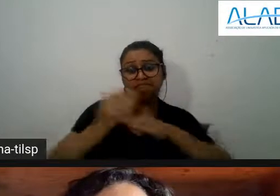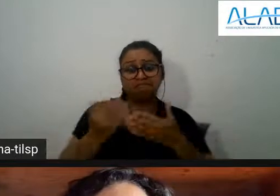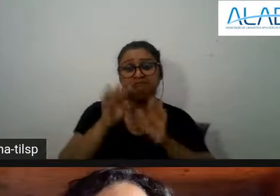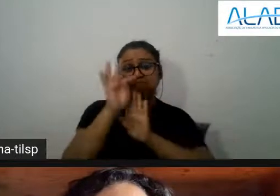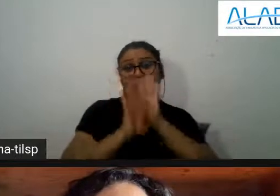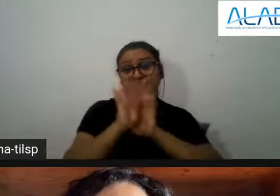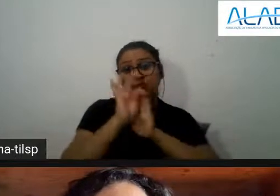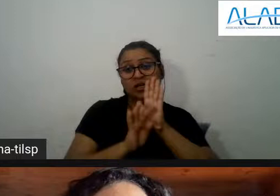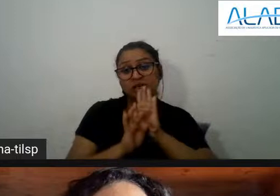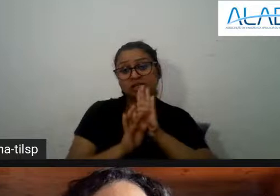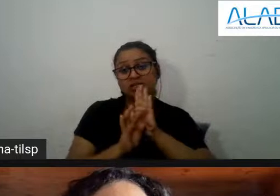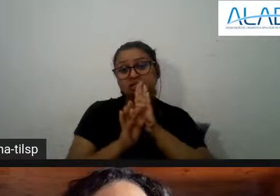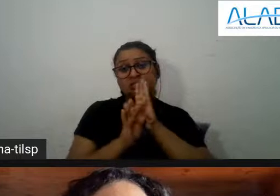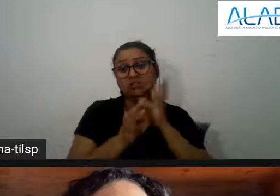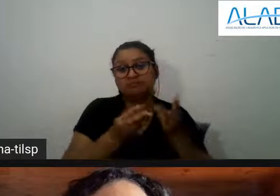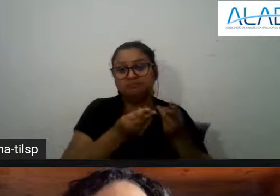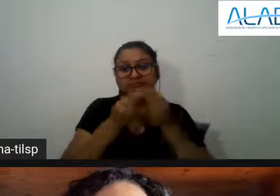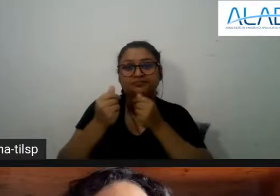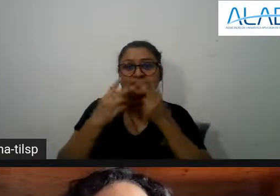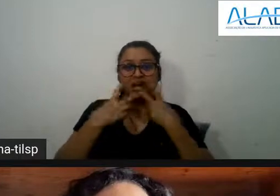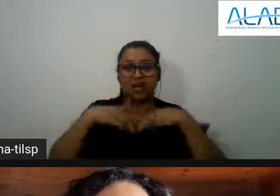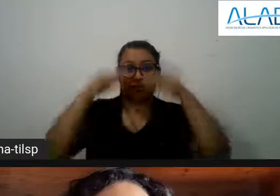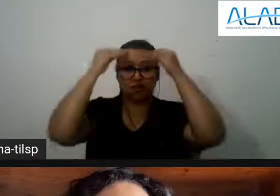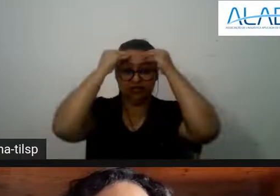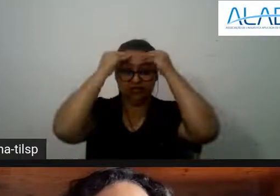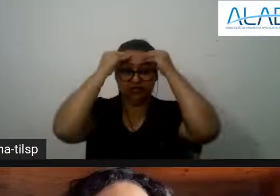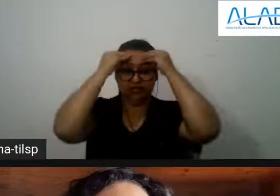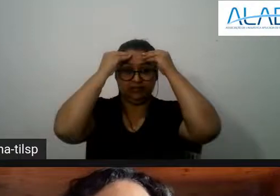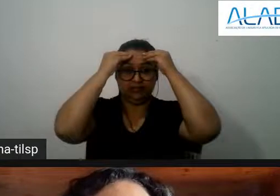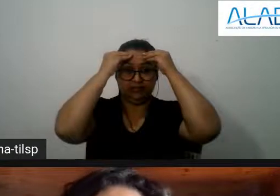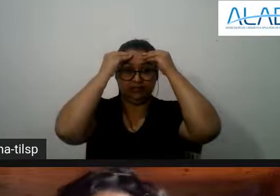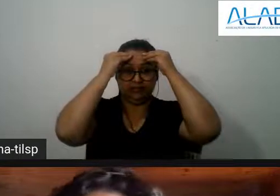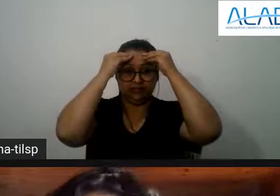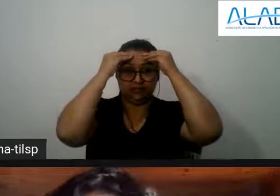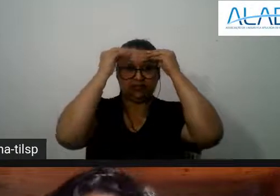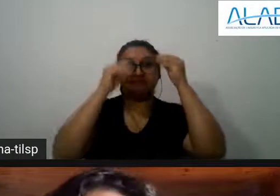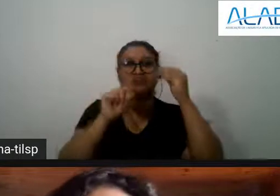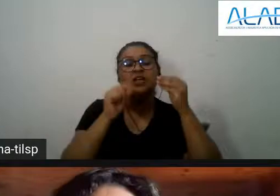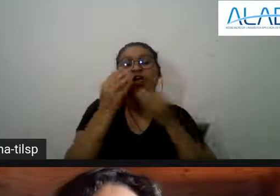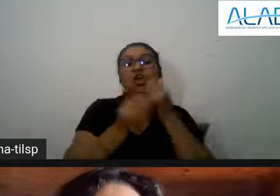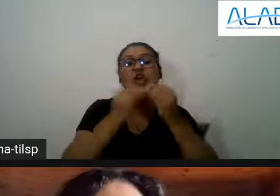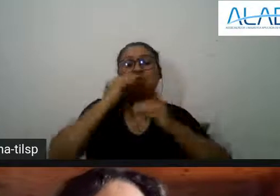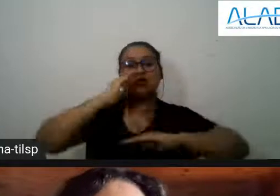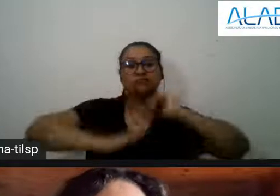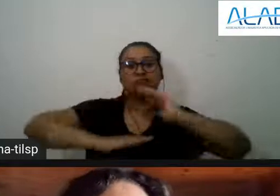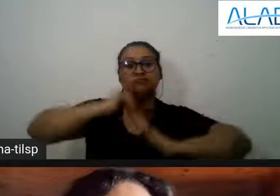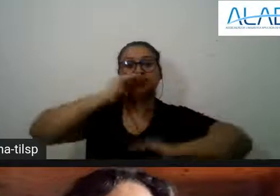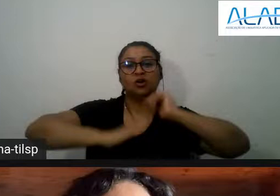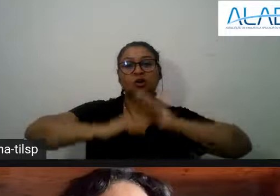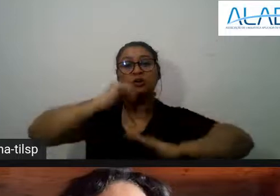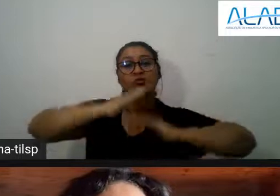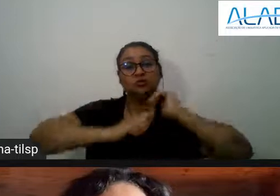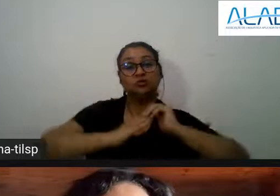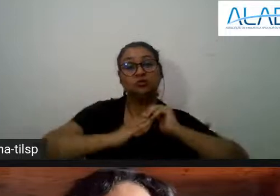das suas unidades linguísticas da sua materialidade e aí depois alcançar